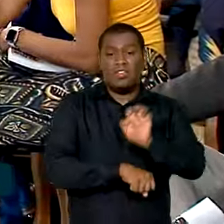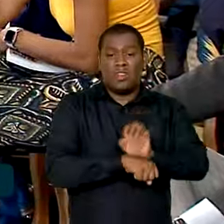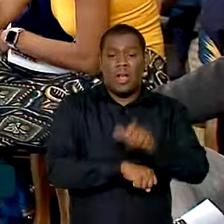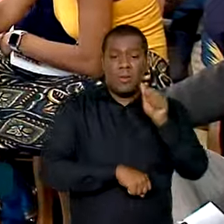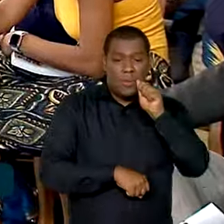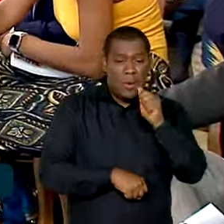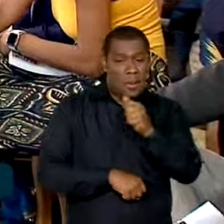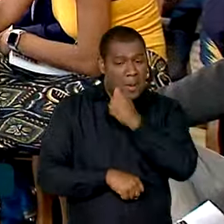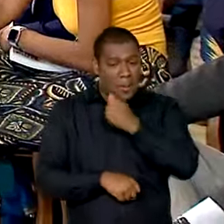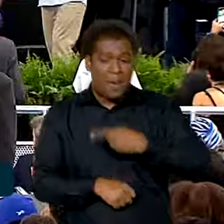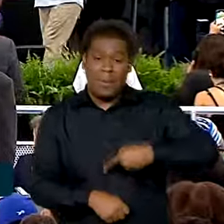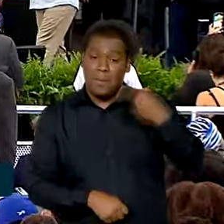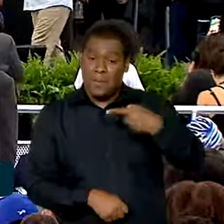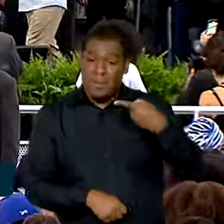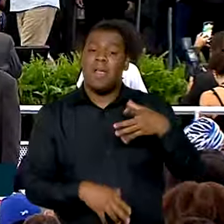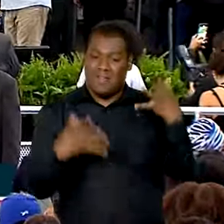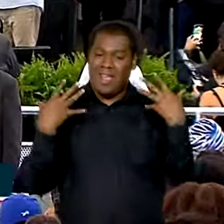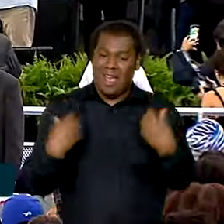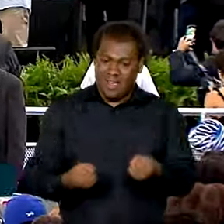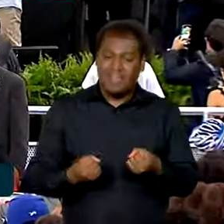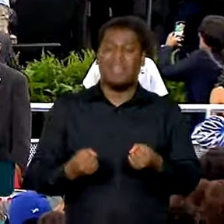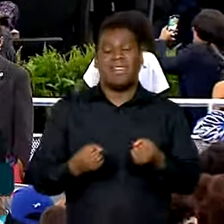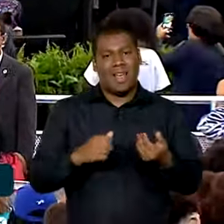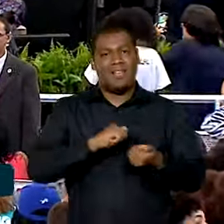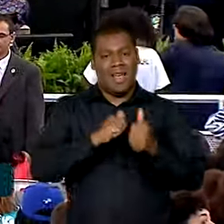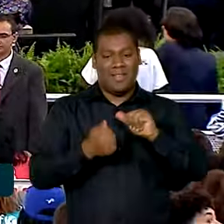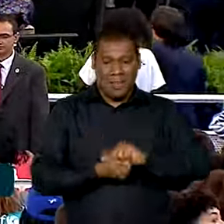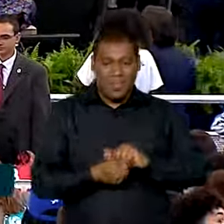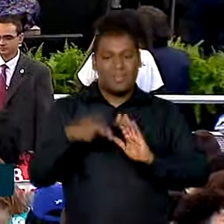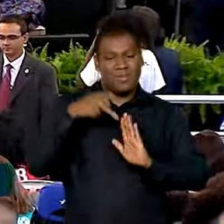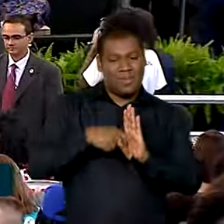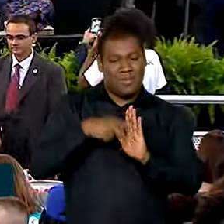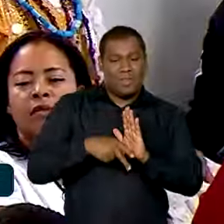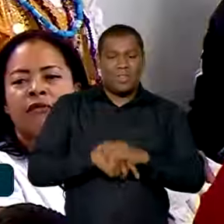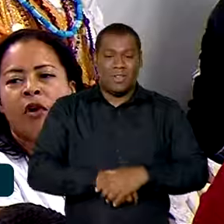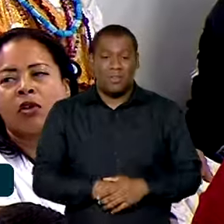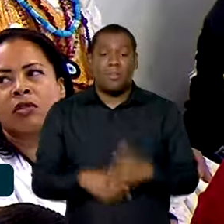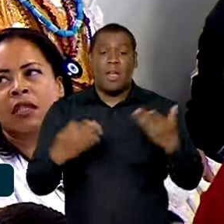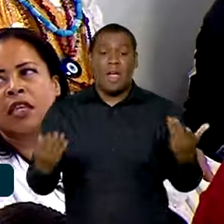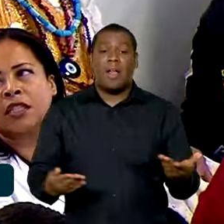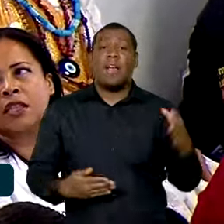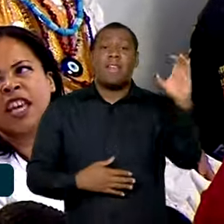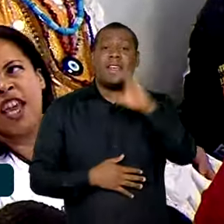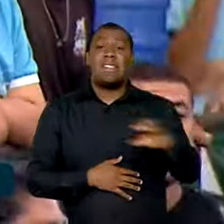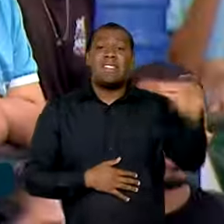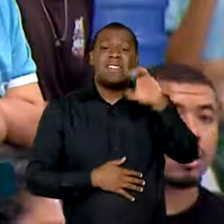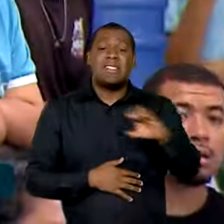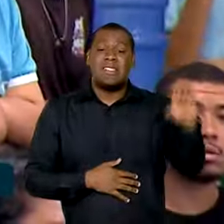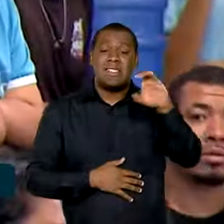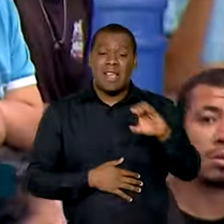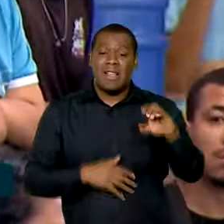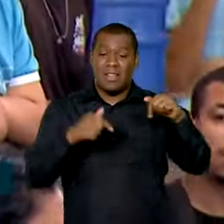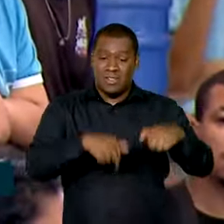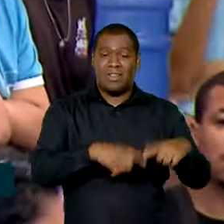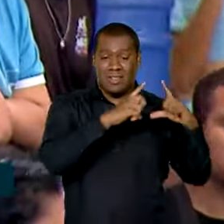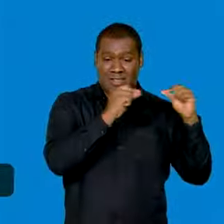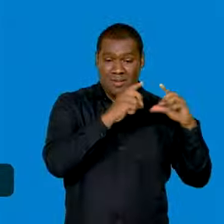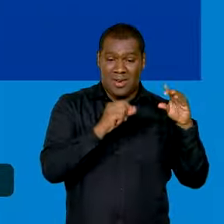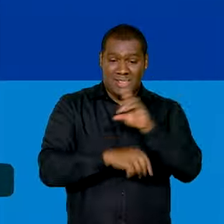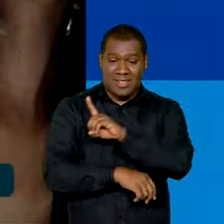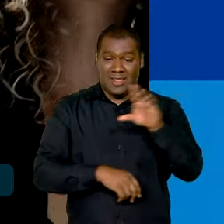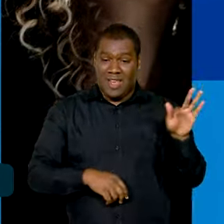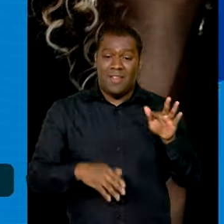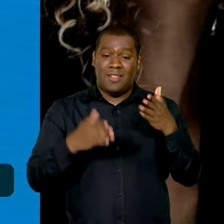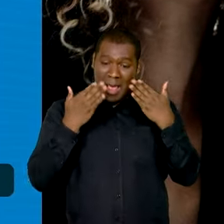estado a levantar a mão no evento do lançamento em Ceilândia, cidade a 30 quilômetros de Brasília.